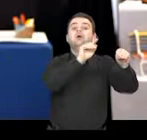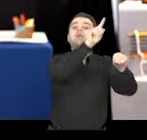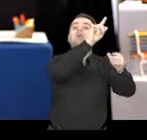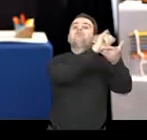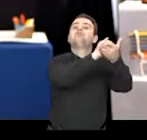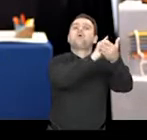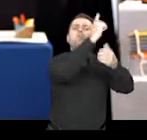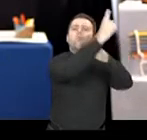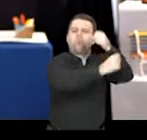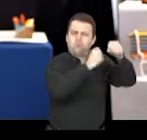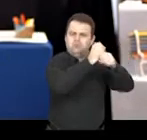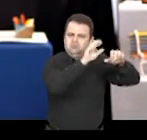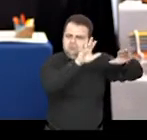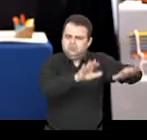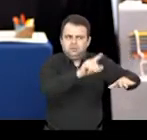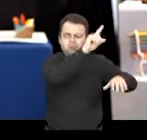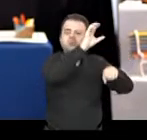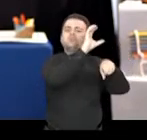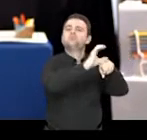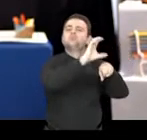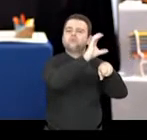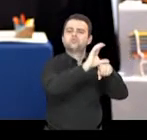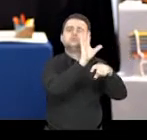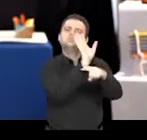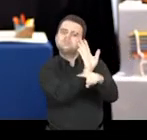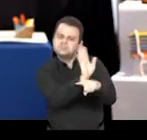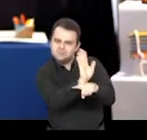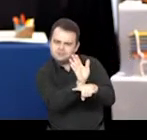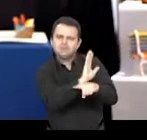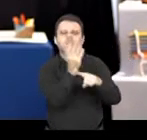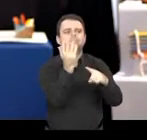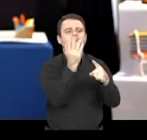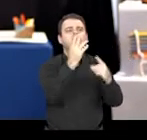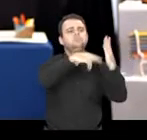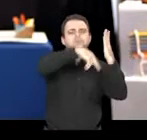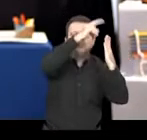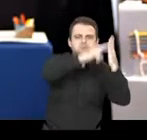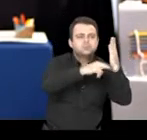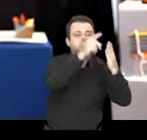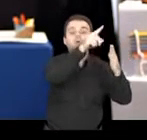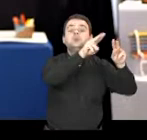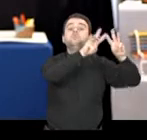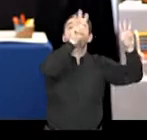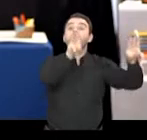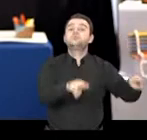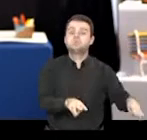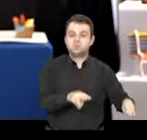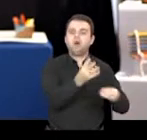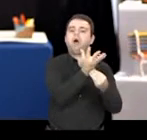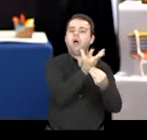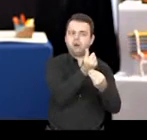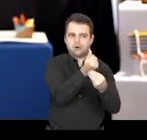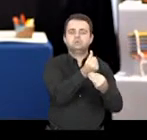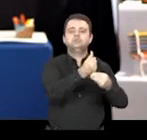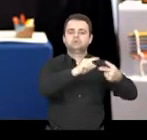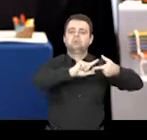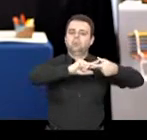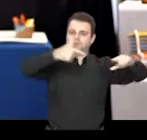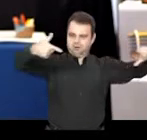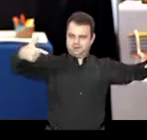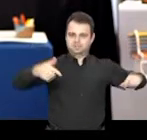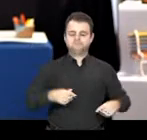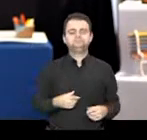durante um ano, em Nova York, onde fez um curso de cinema e pintura no Museu de Arte Moderna.